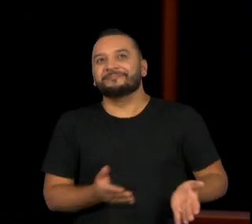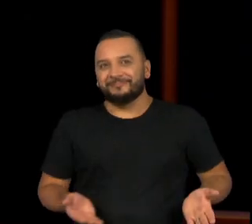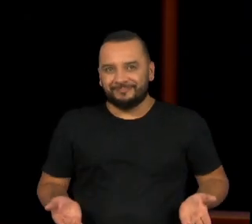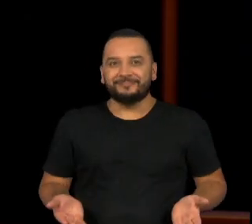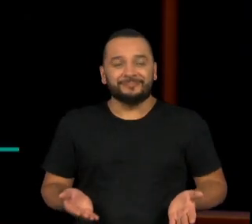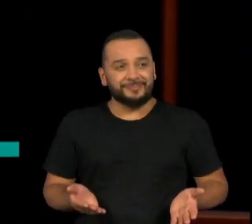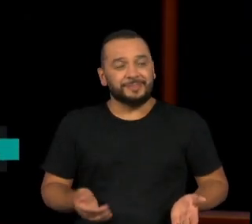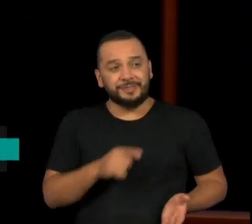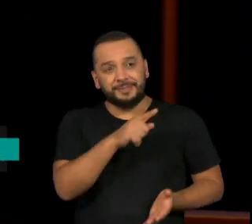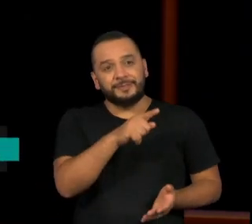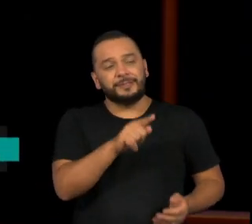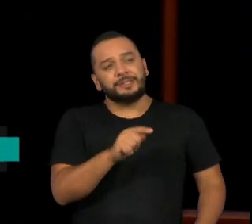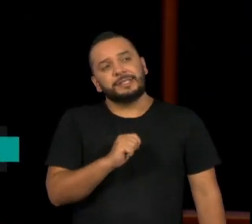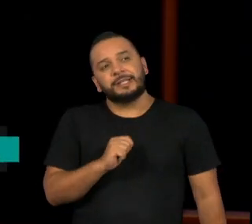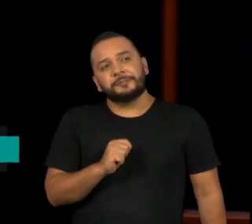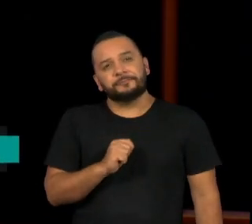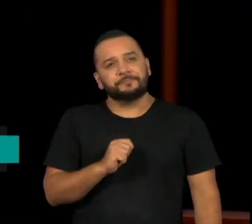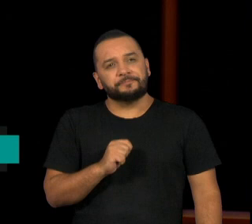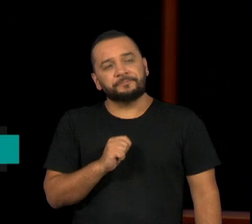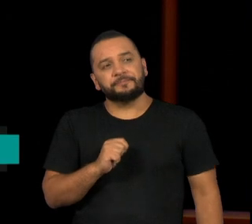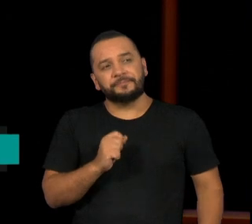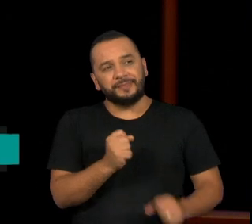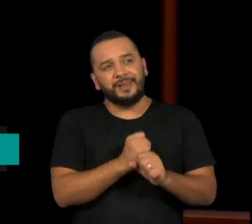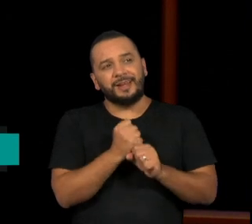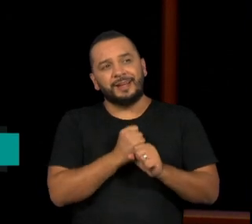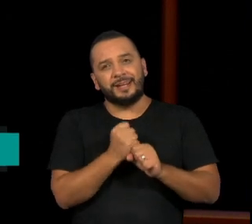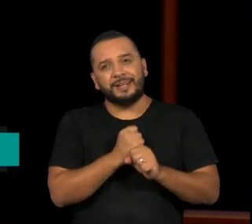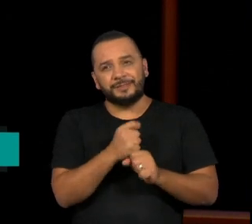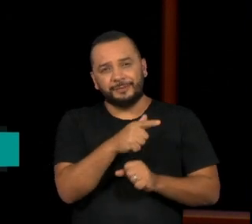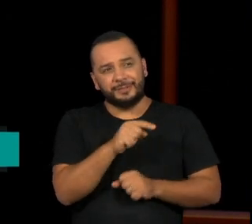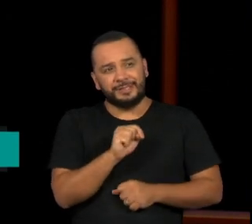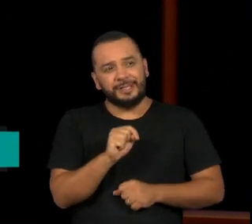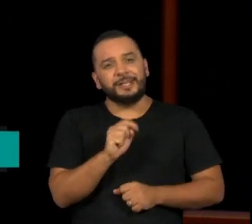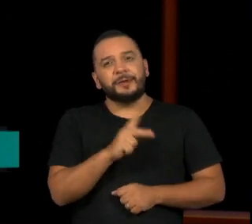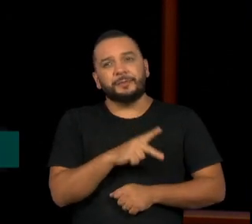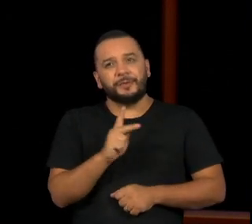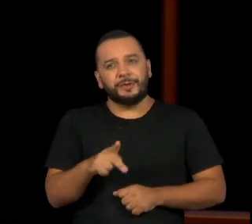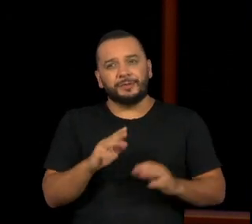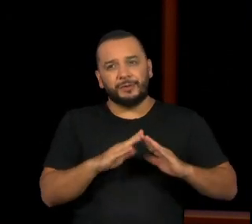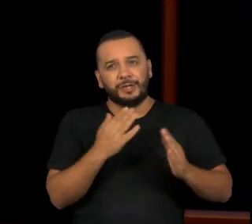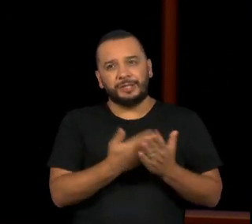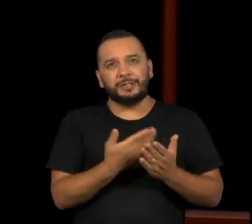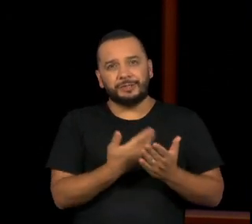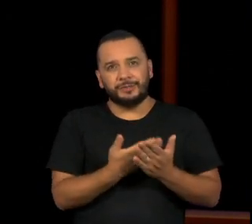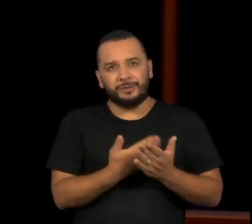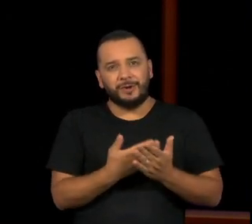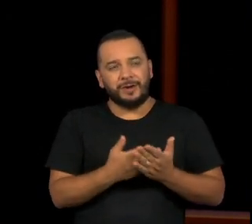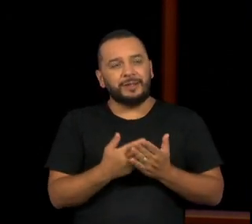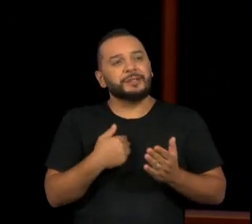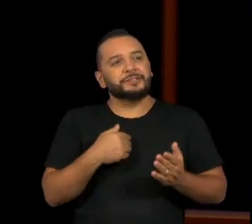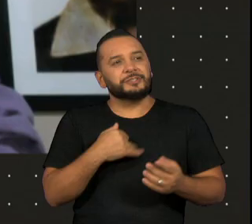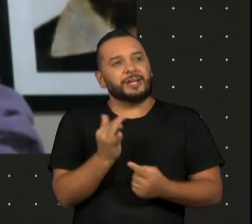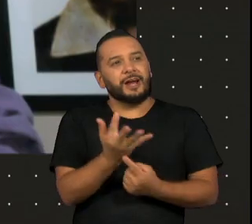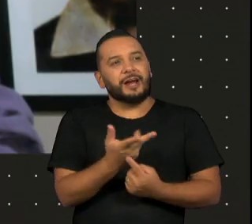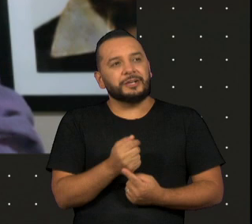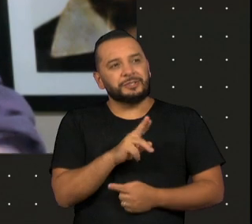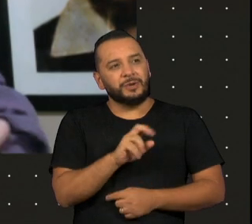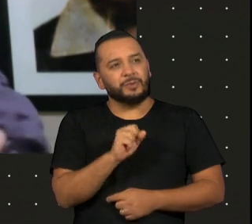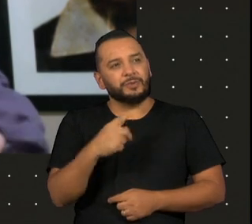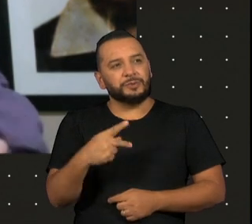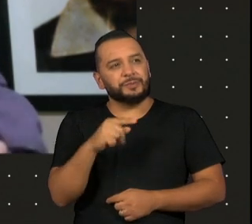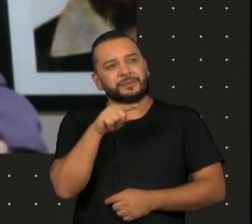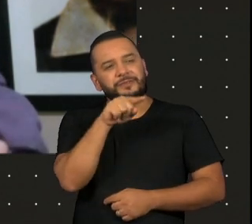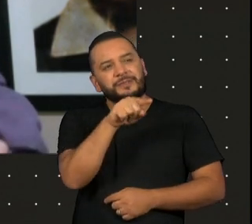Agora, Celso, durante muitos anos você foi professor da Escola de Arte Dramática da USP. O que você